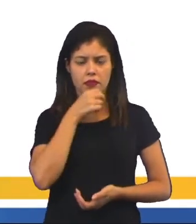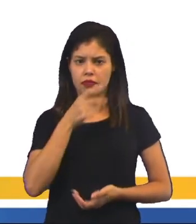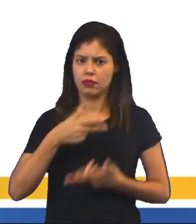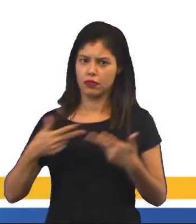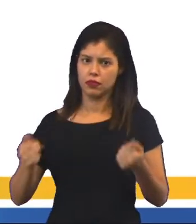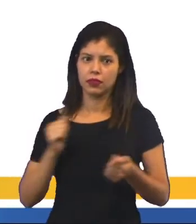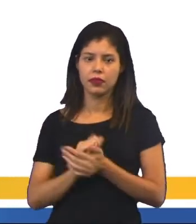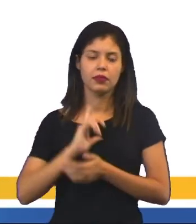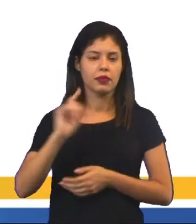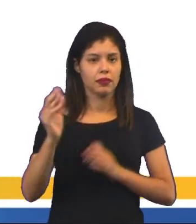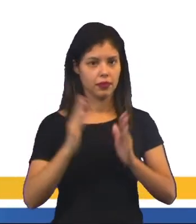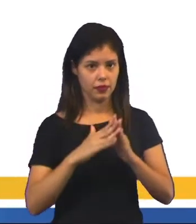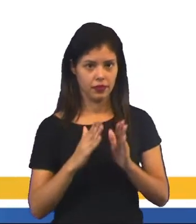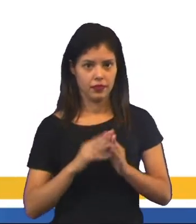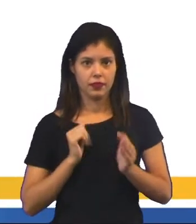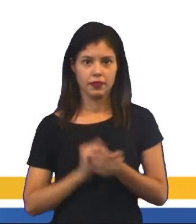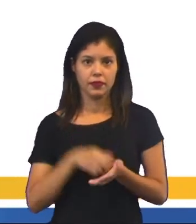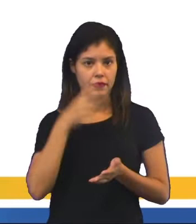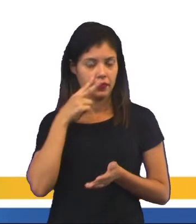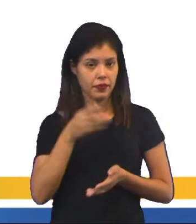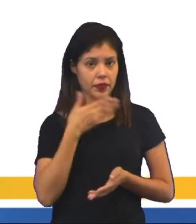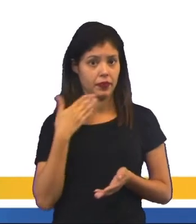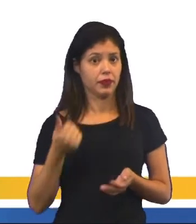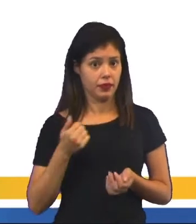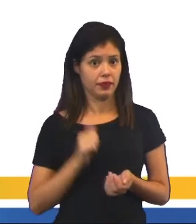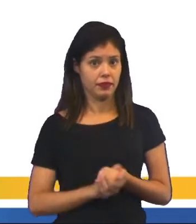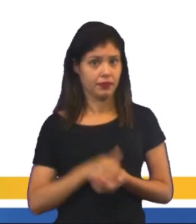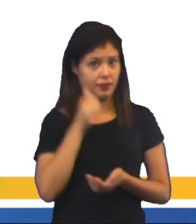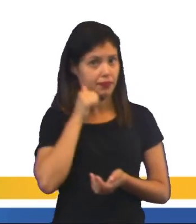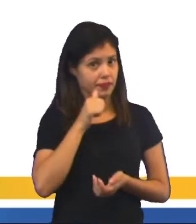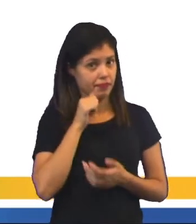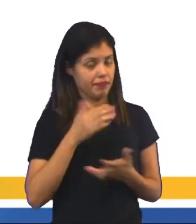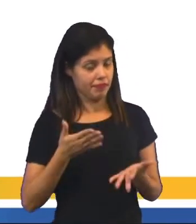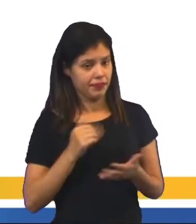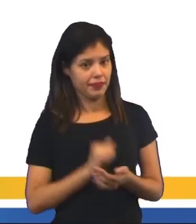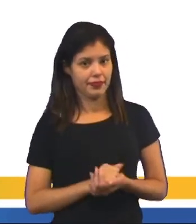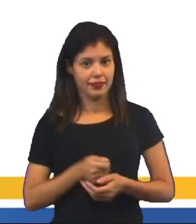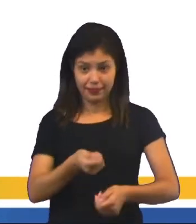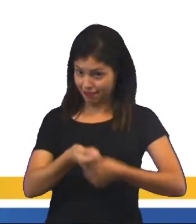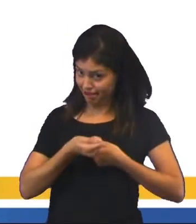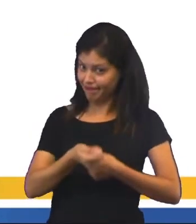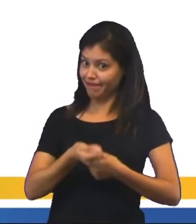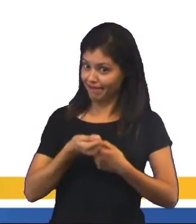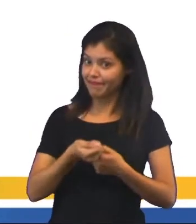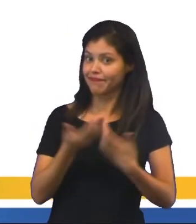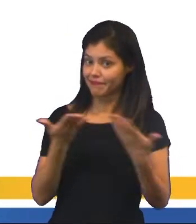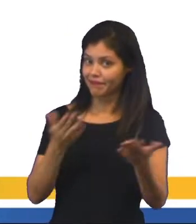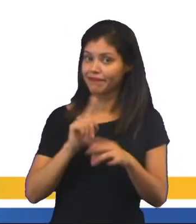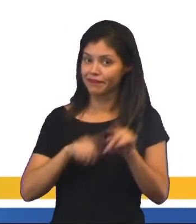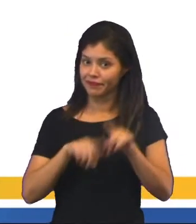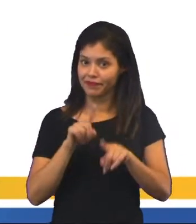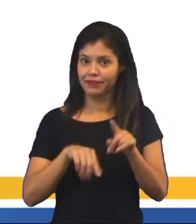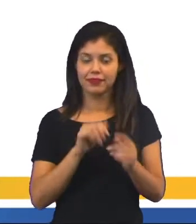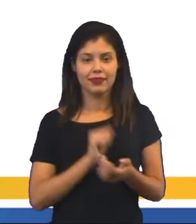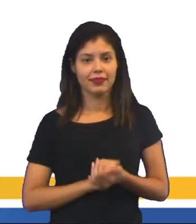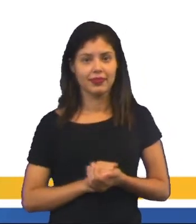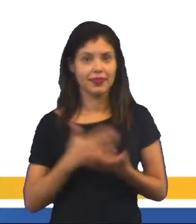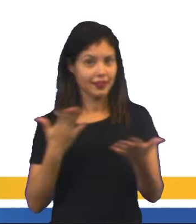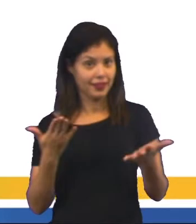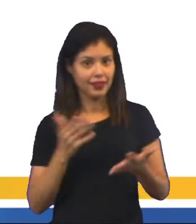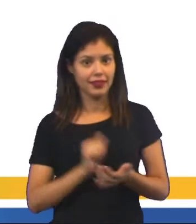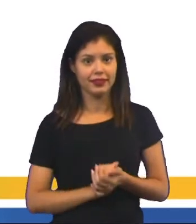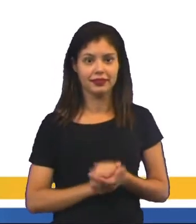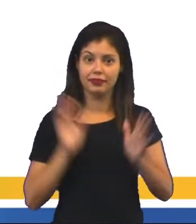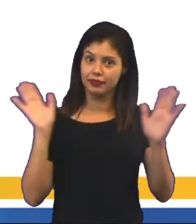E levou para casa, então, para ver se a mulher dele, talvez, se ingrasse desse material aqui, eu sei não.